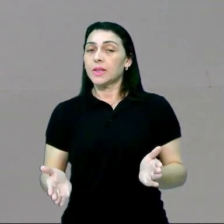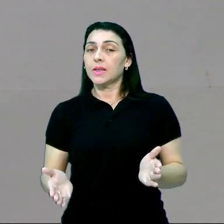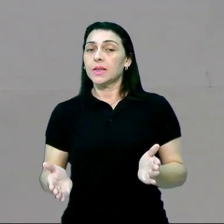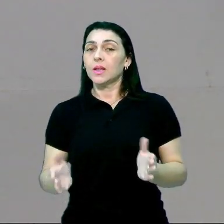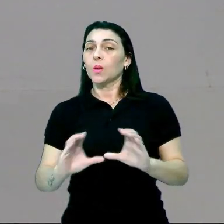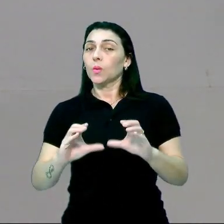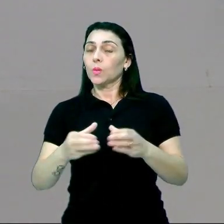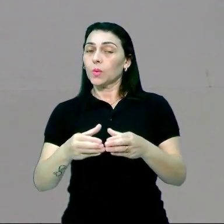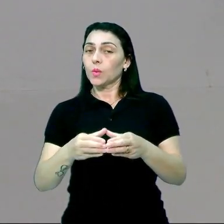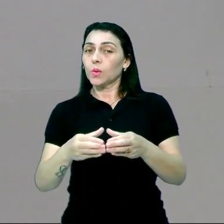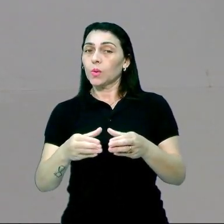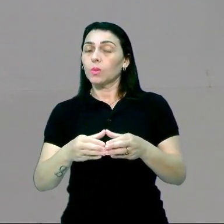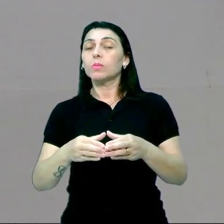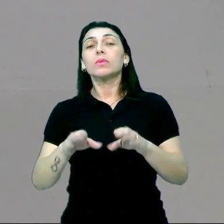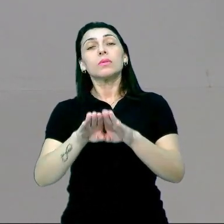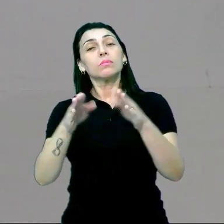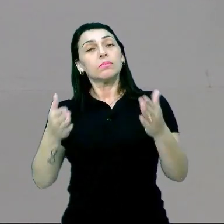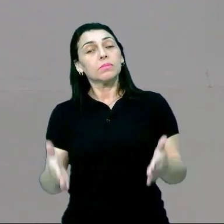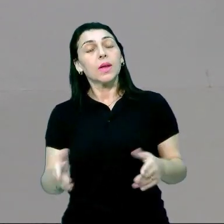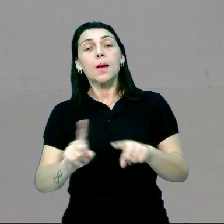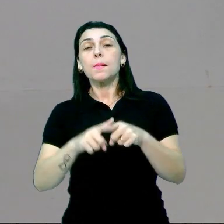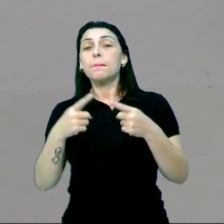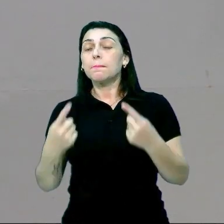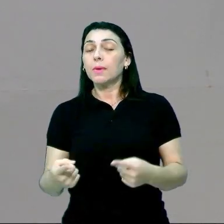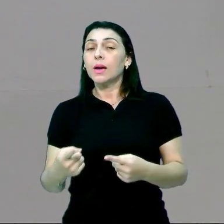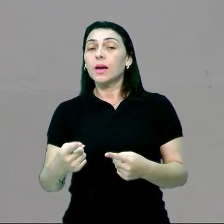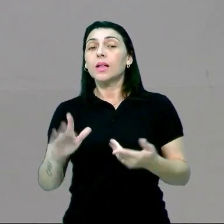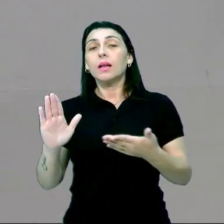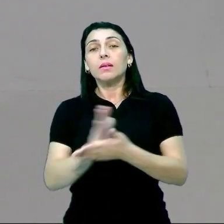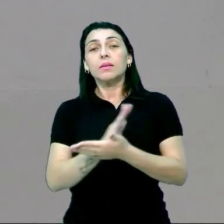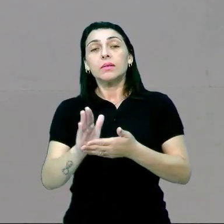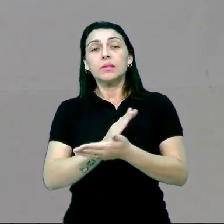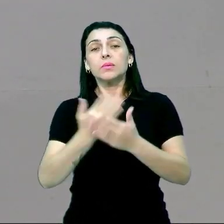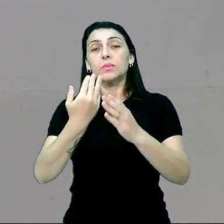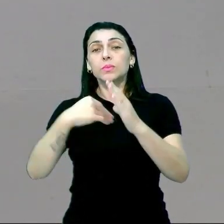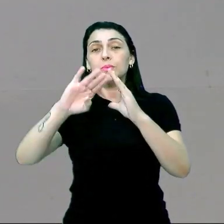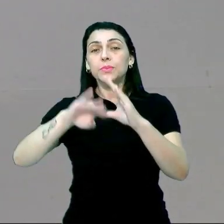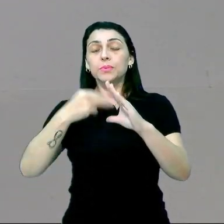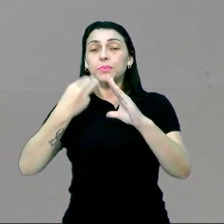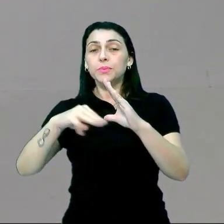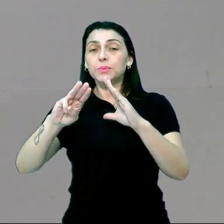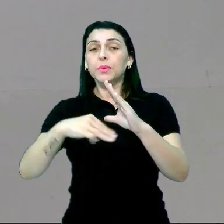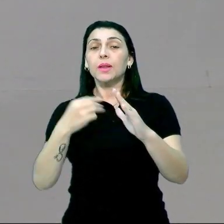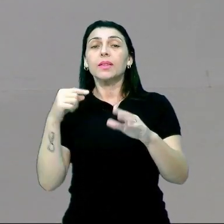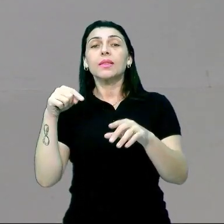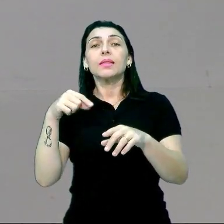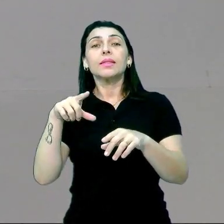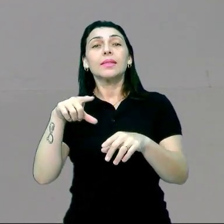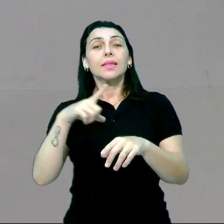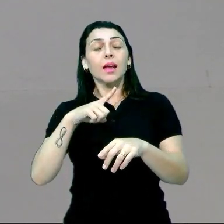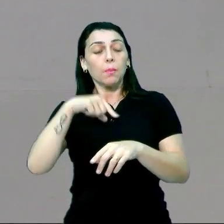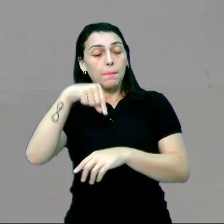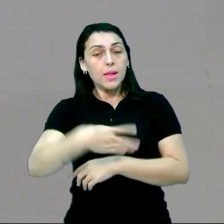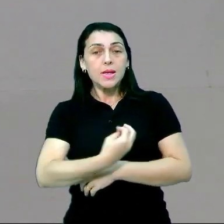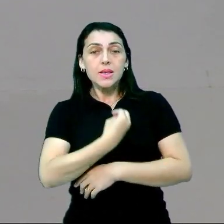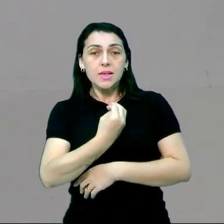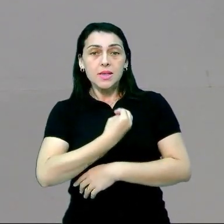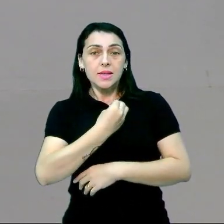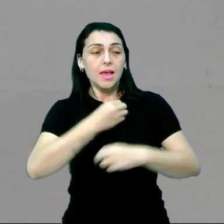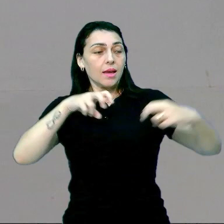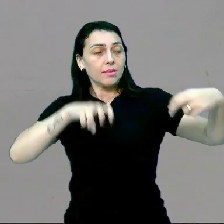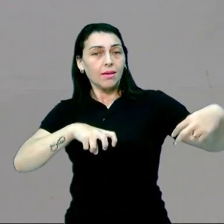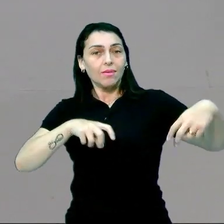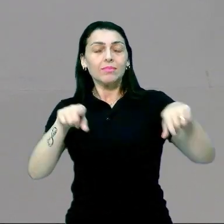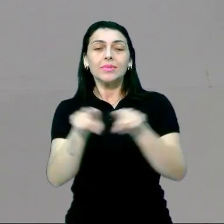naquele grupo que está à mesa, mas, às vezes, trocando mensagens até com quem está ali presencialmente,